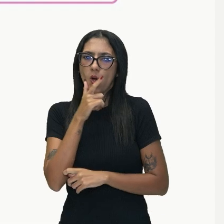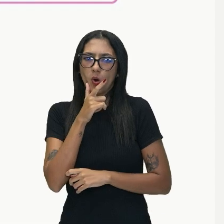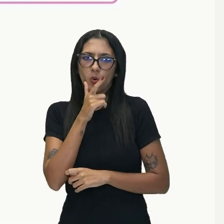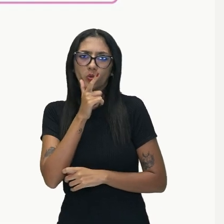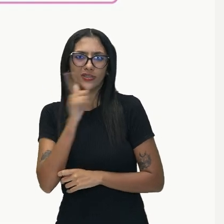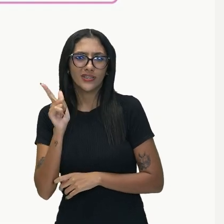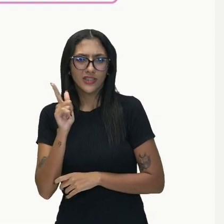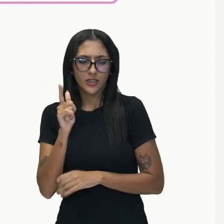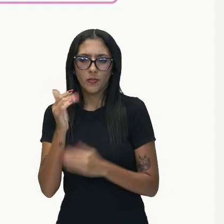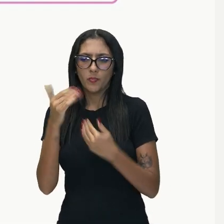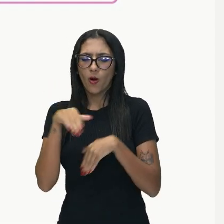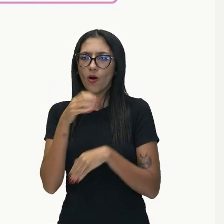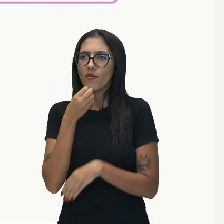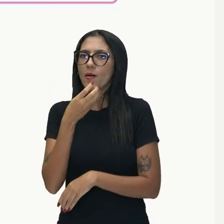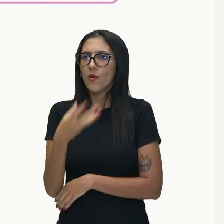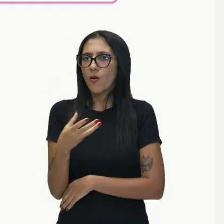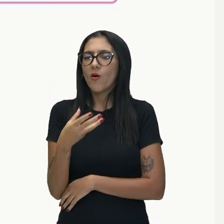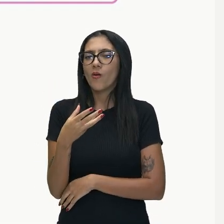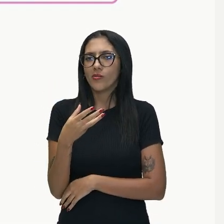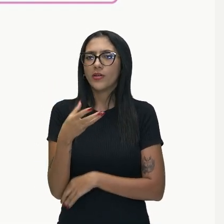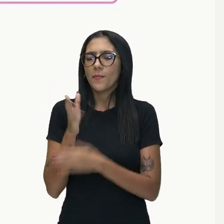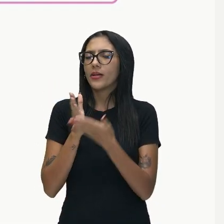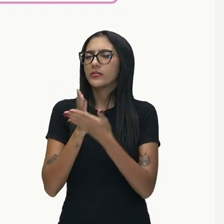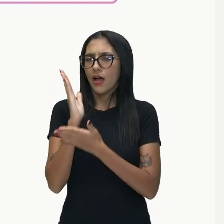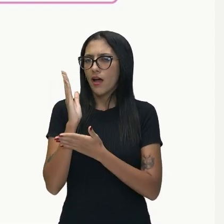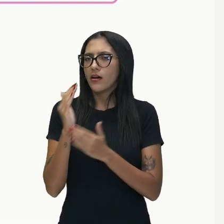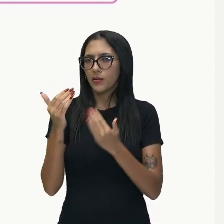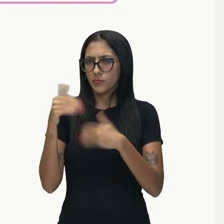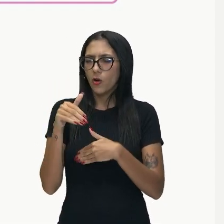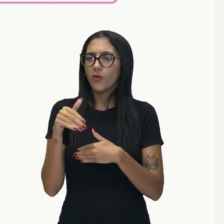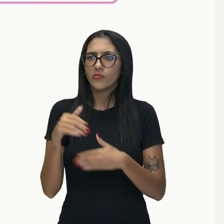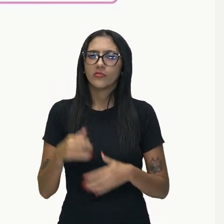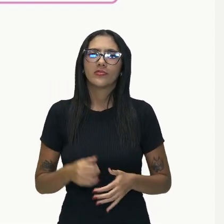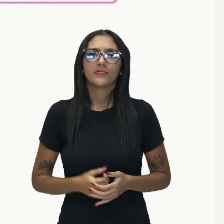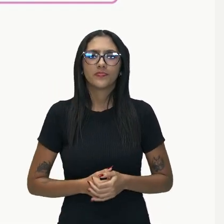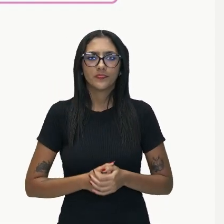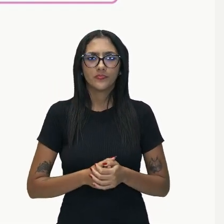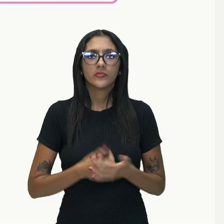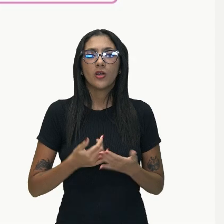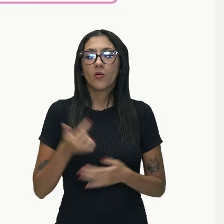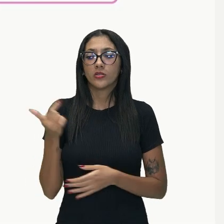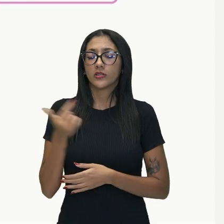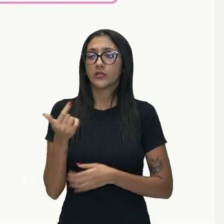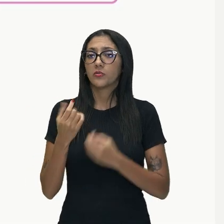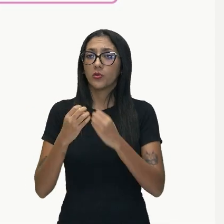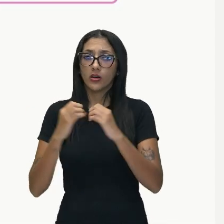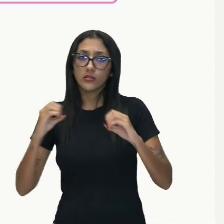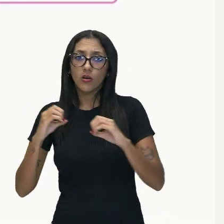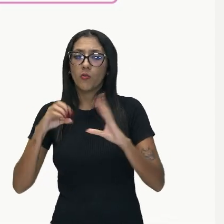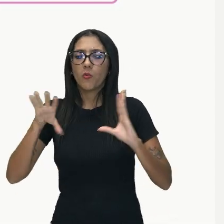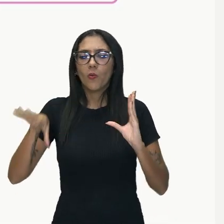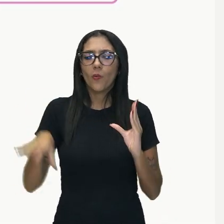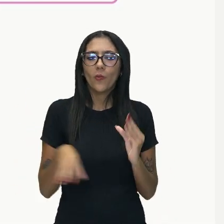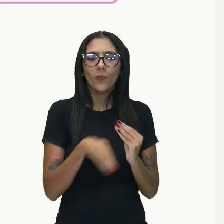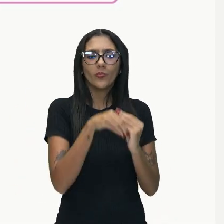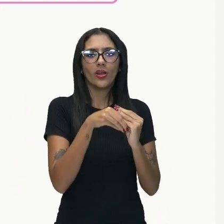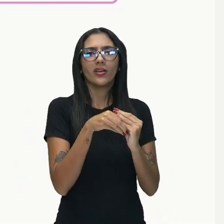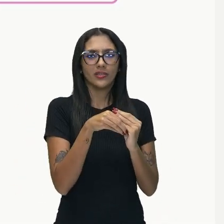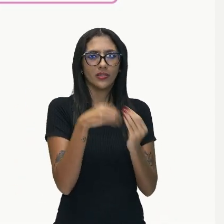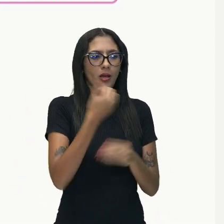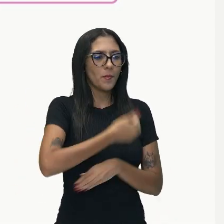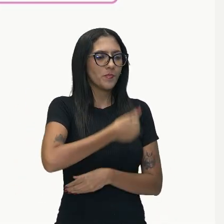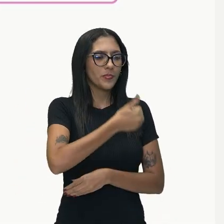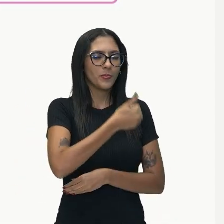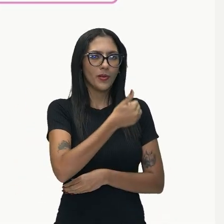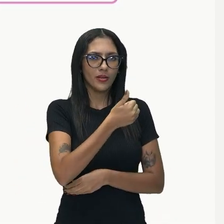na prova. Então, esta segunda oração completa a informação do predicativo do sujeito, ou seja,